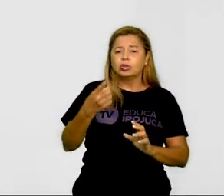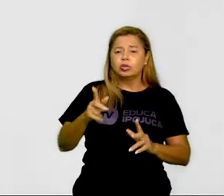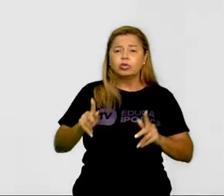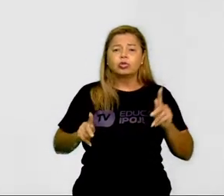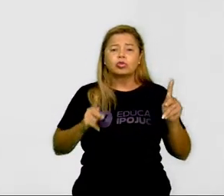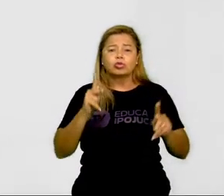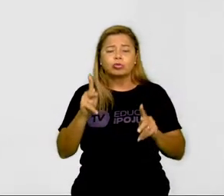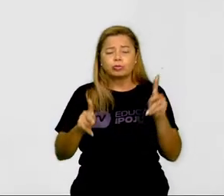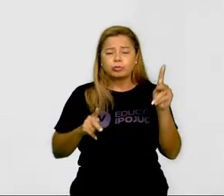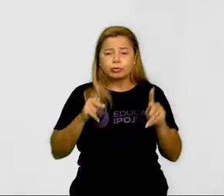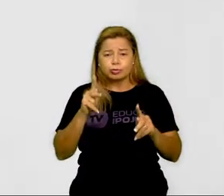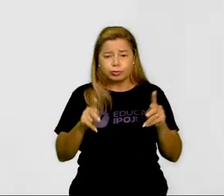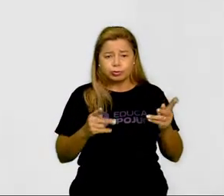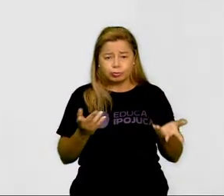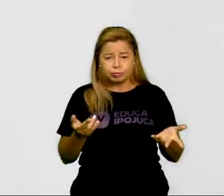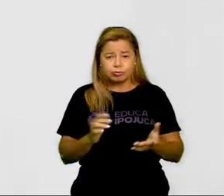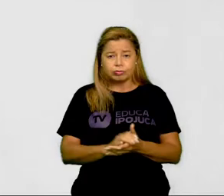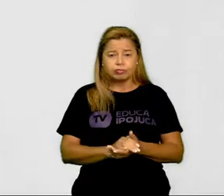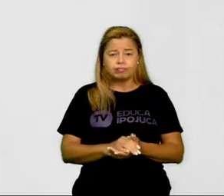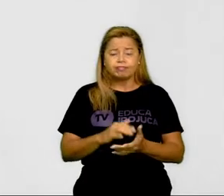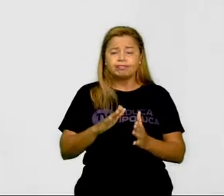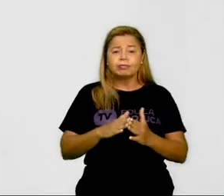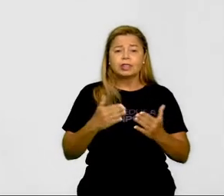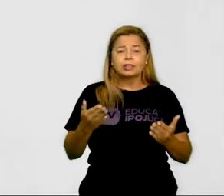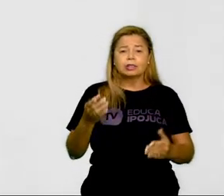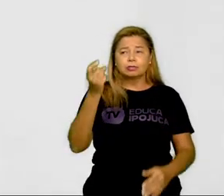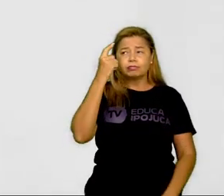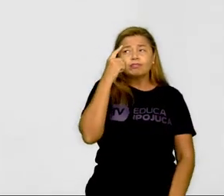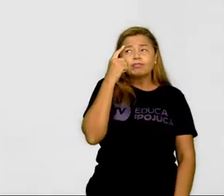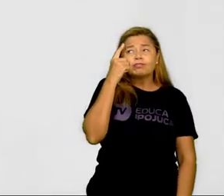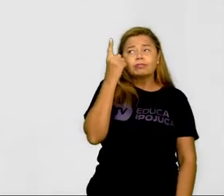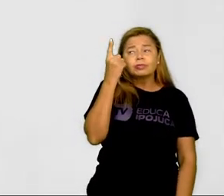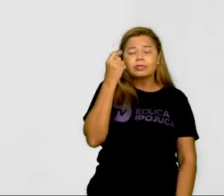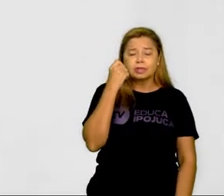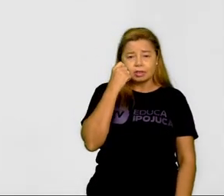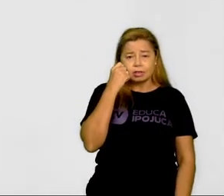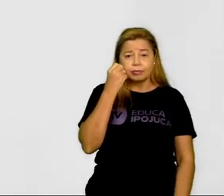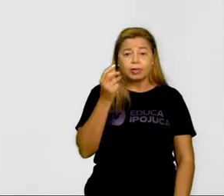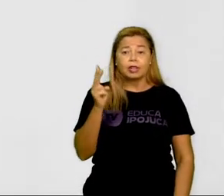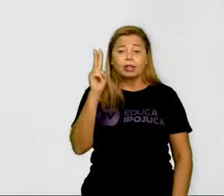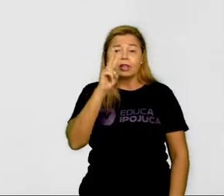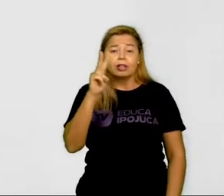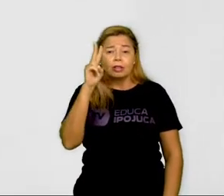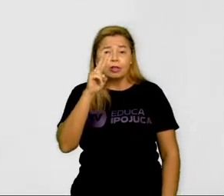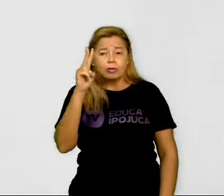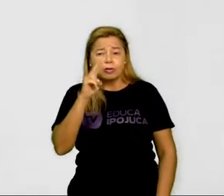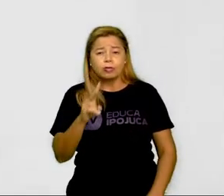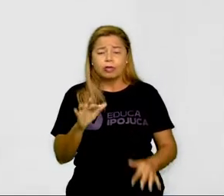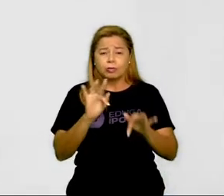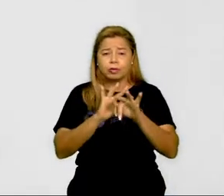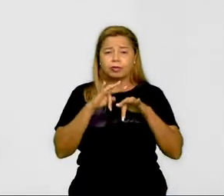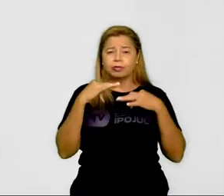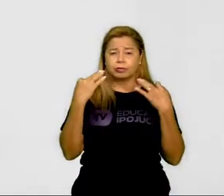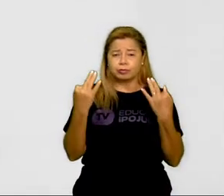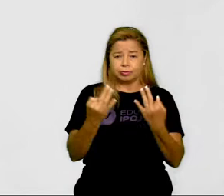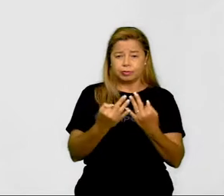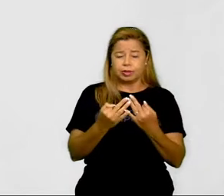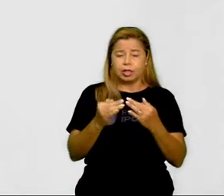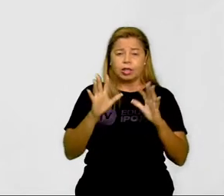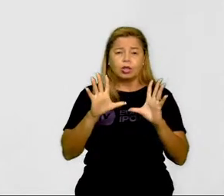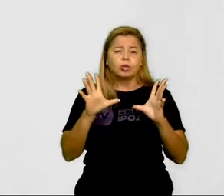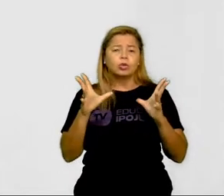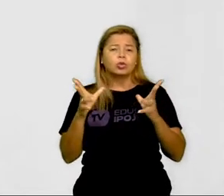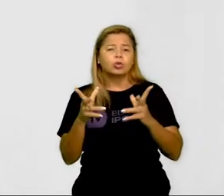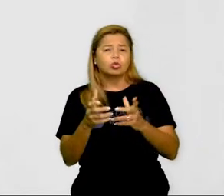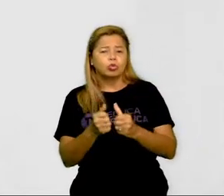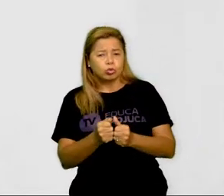Vamos pensar, quando eu olho ao meu redor, minha família, todos se parecem, parecem que são da mesma